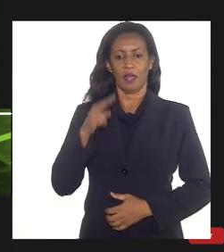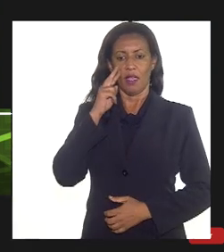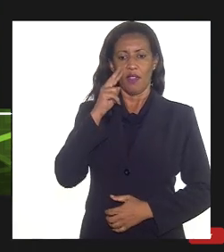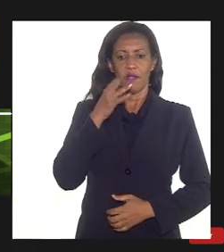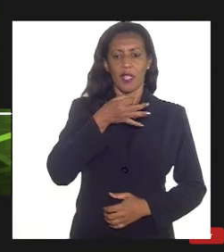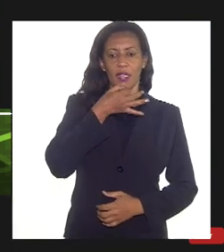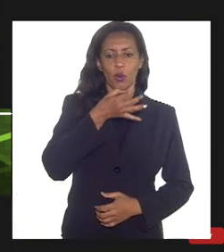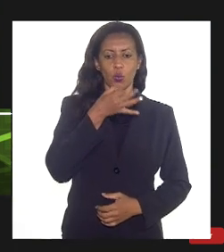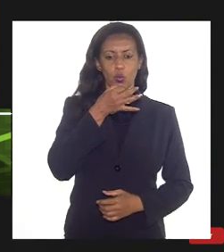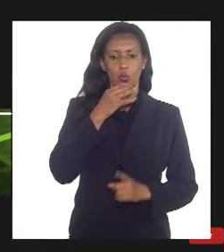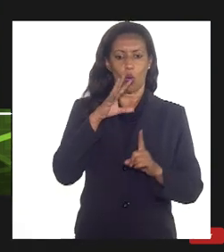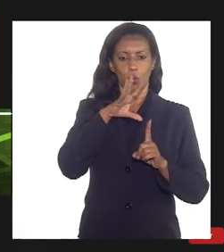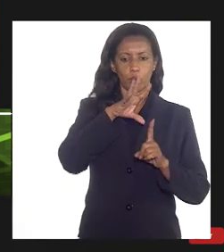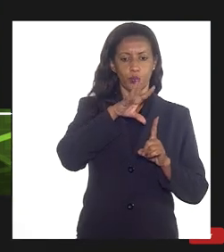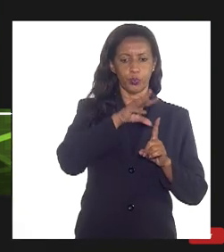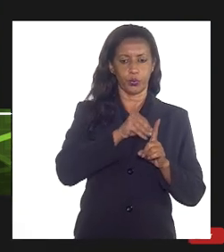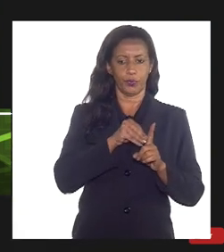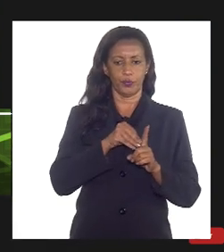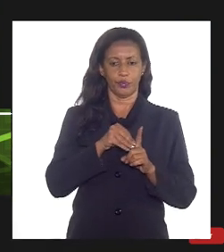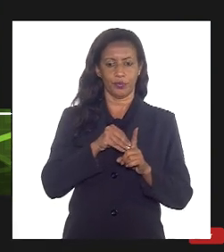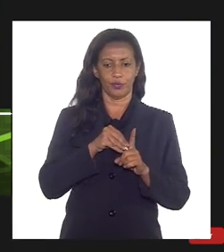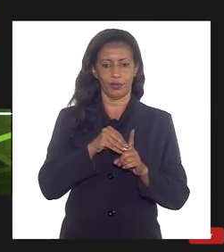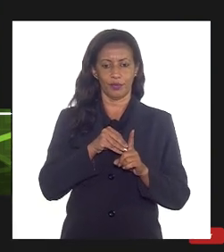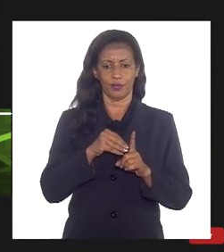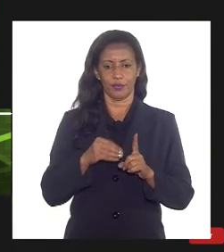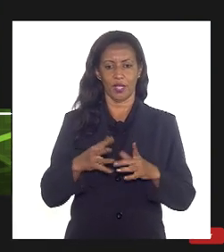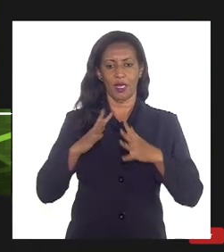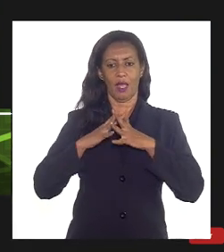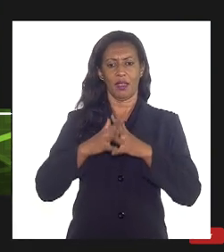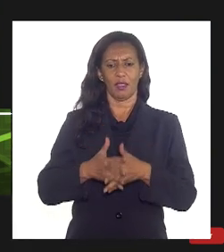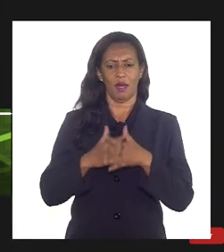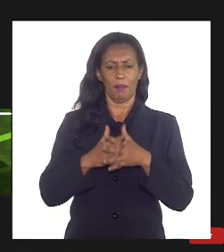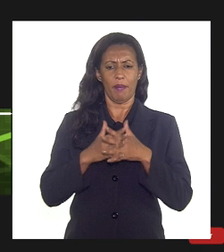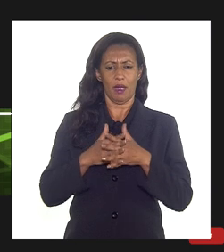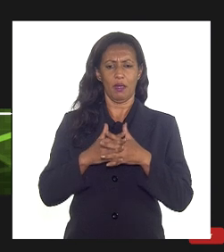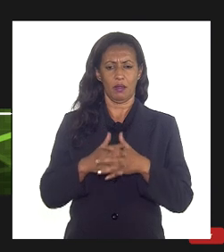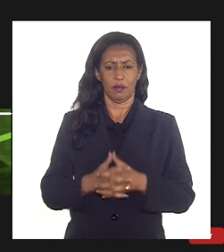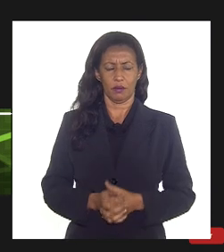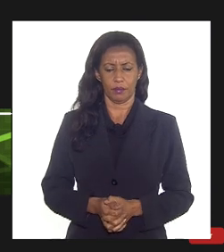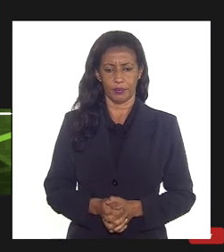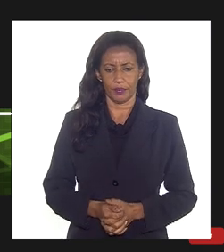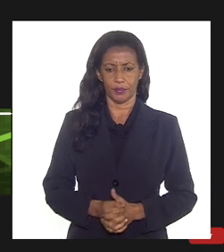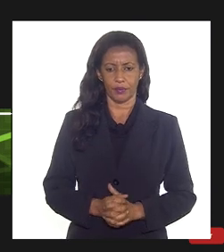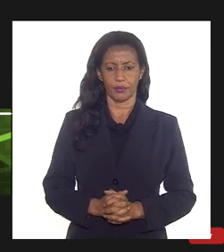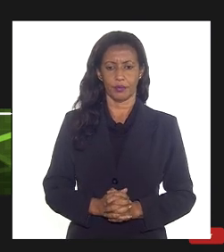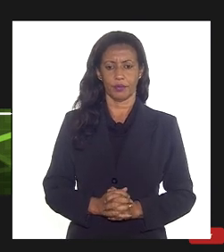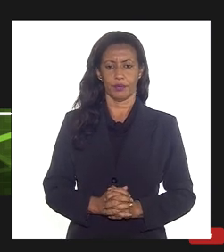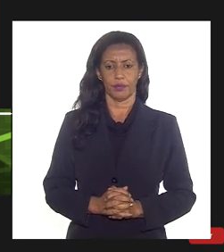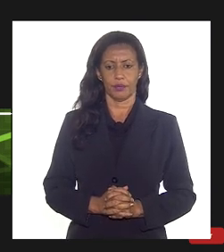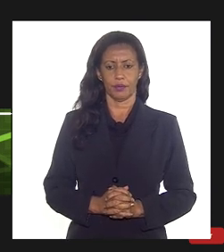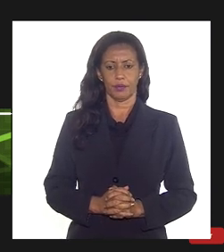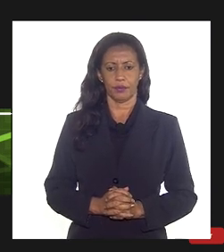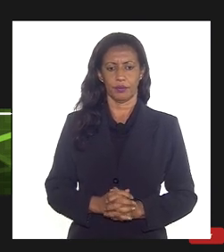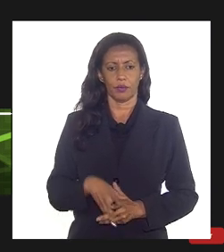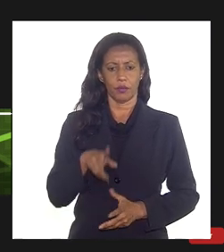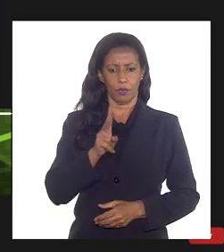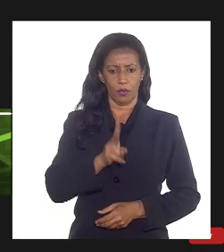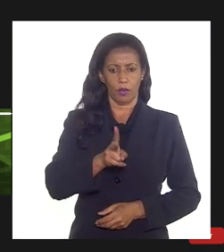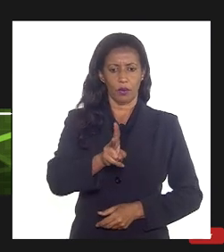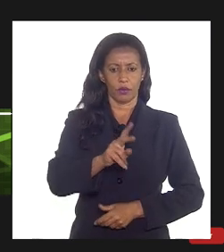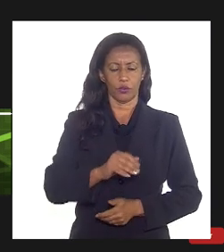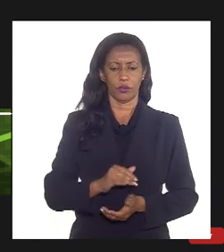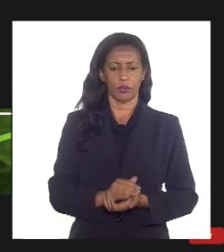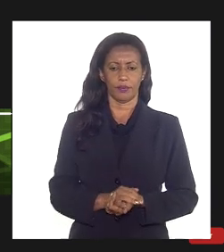o som aberto que está vazando e atrapalhando o som domiciliar por favor doutor Tiago continue